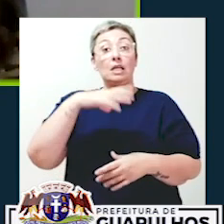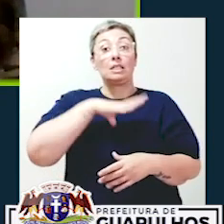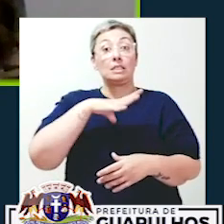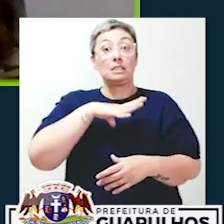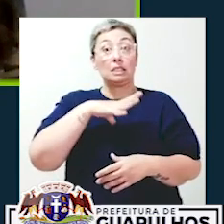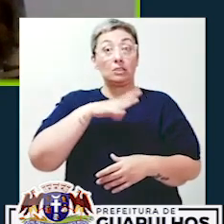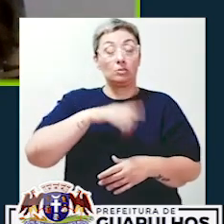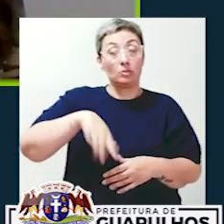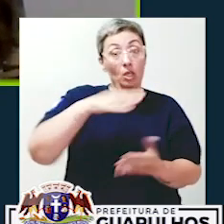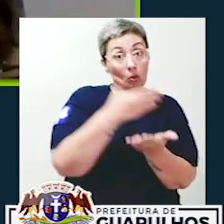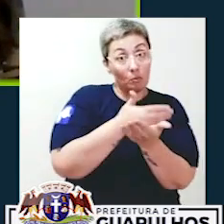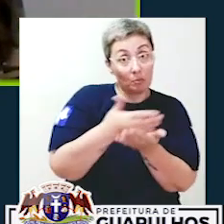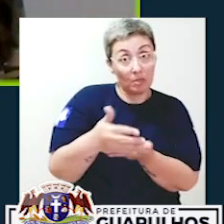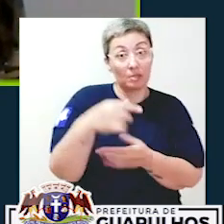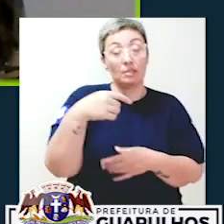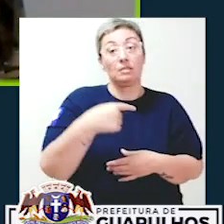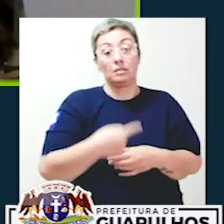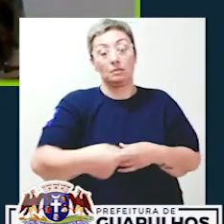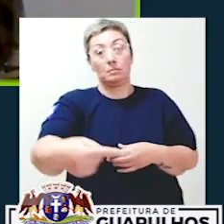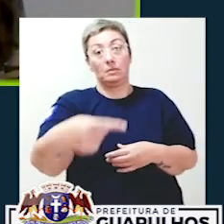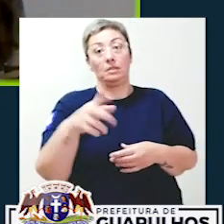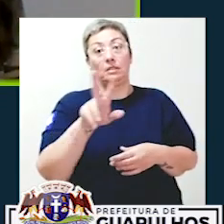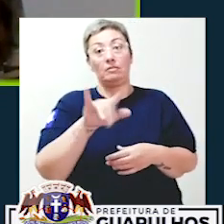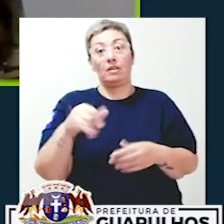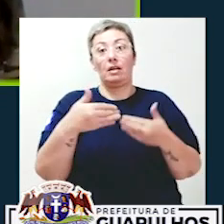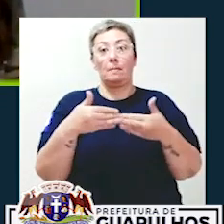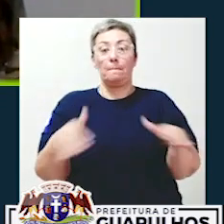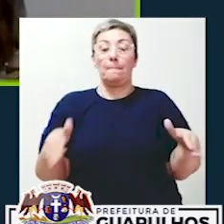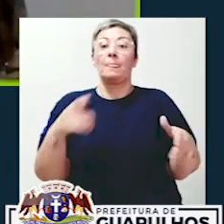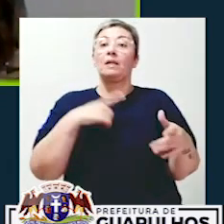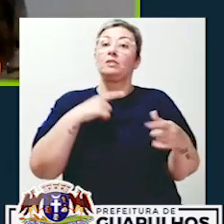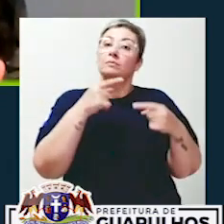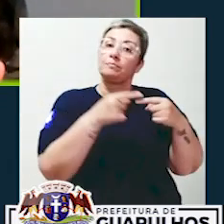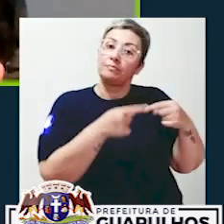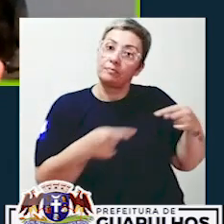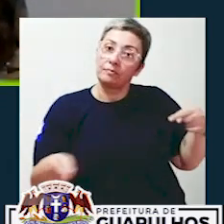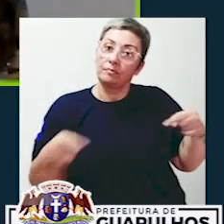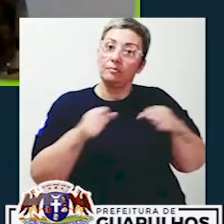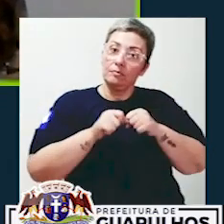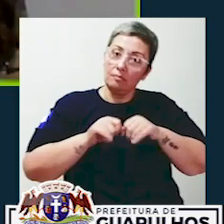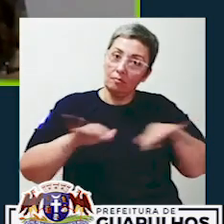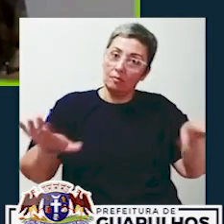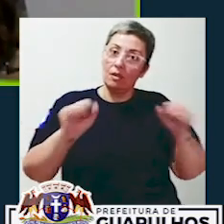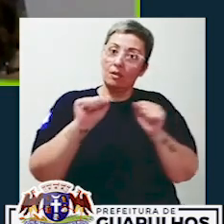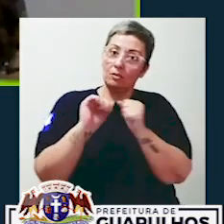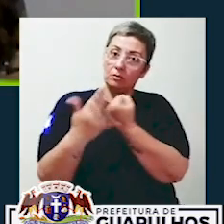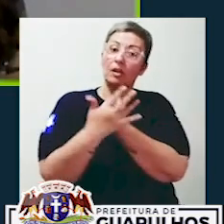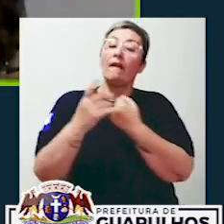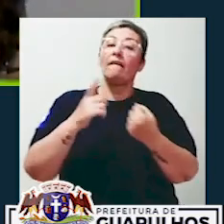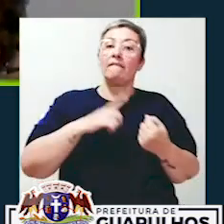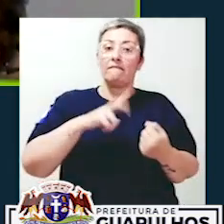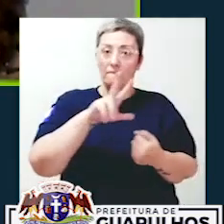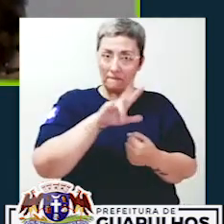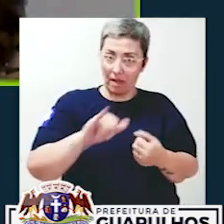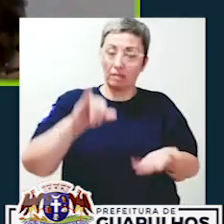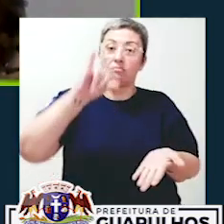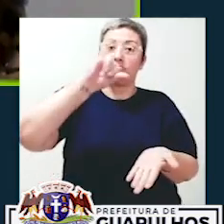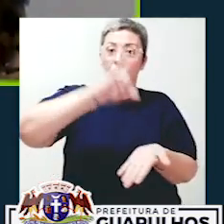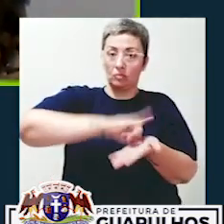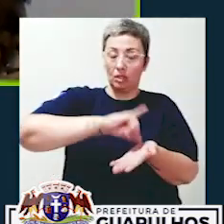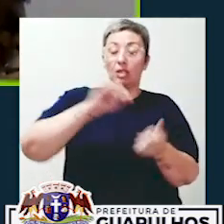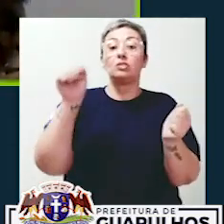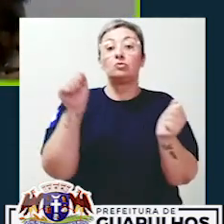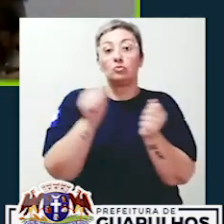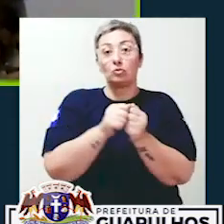vez na região central, que começa já a operar na próxima semana. Então, durante a pandemia do coronavírus, haverá um espaço